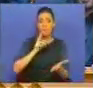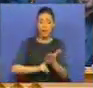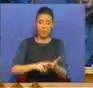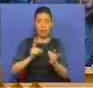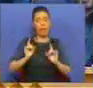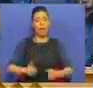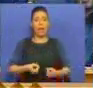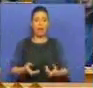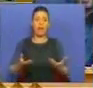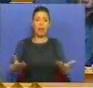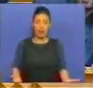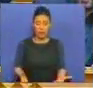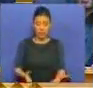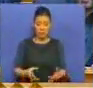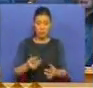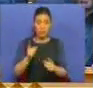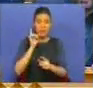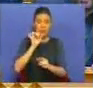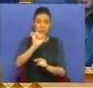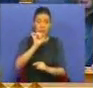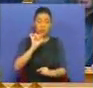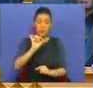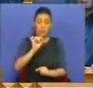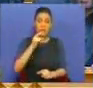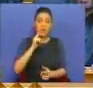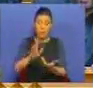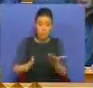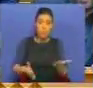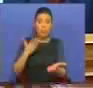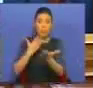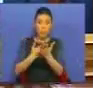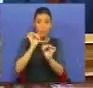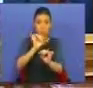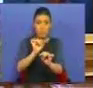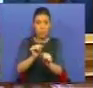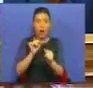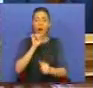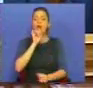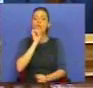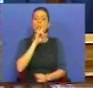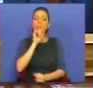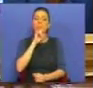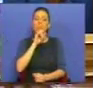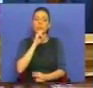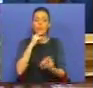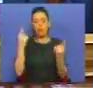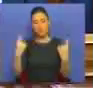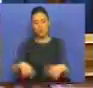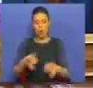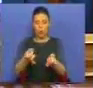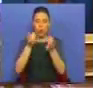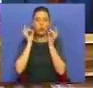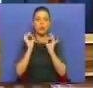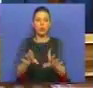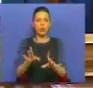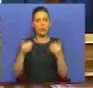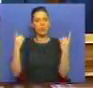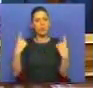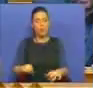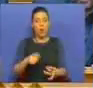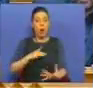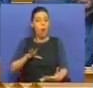é esta. O cerne da sua proposta é possibilitar um despedimento por